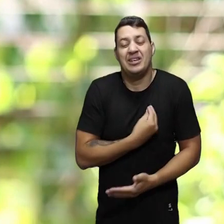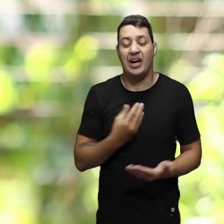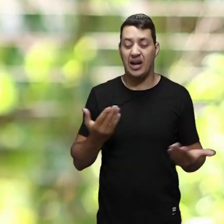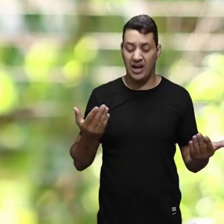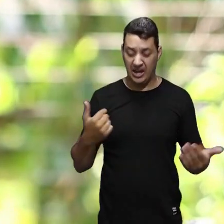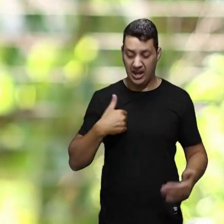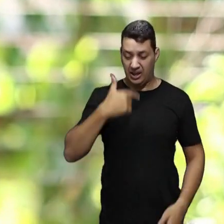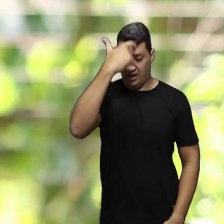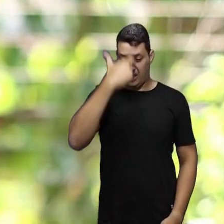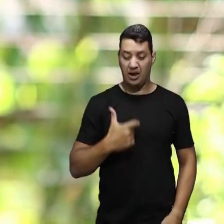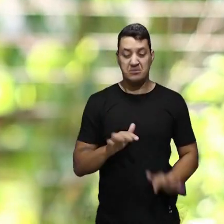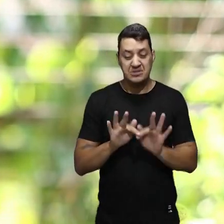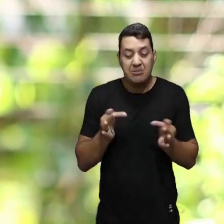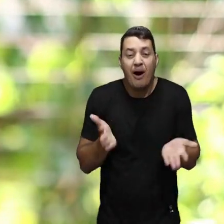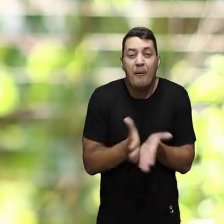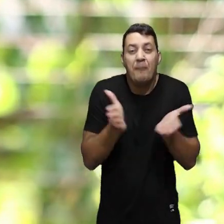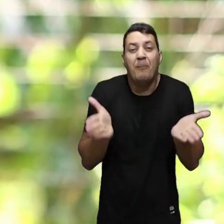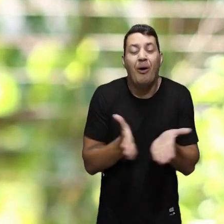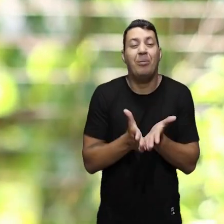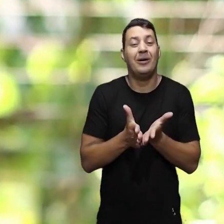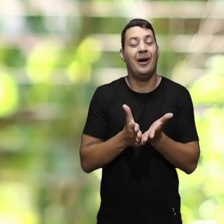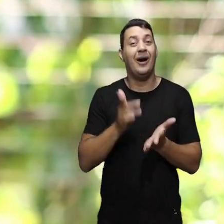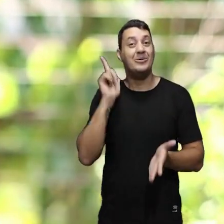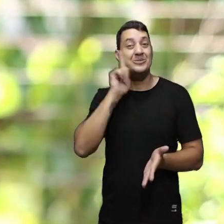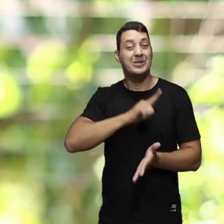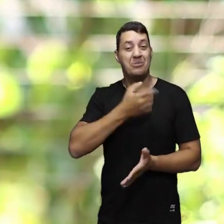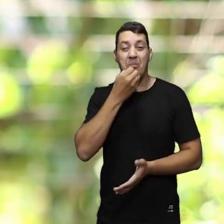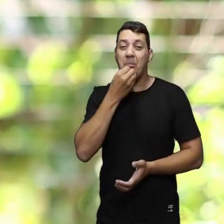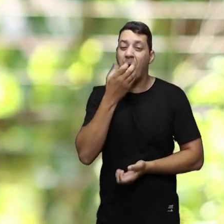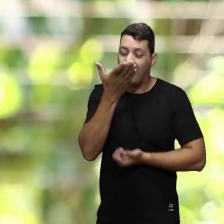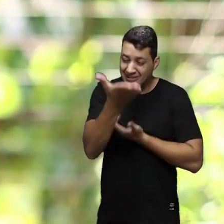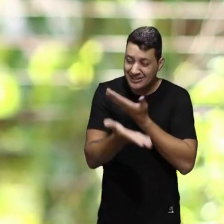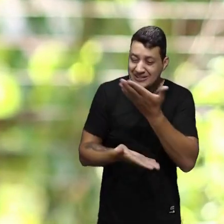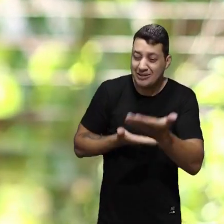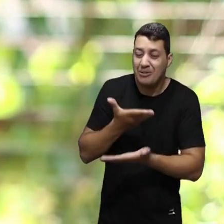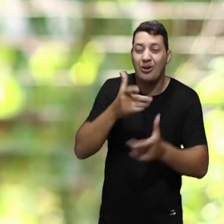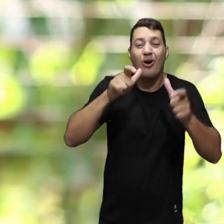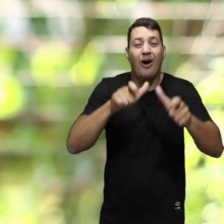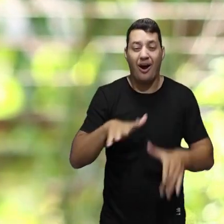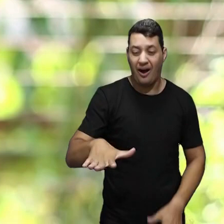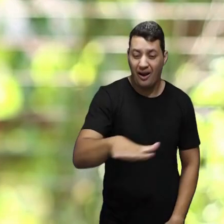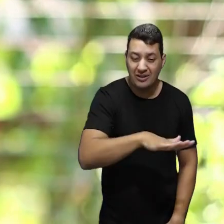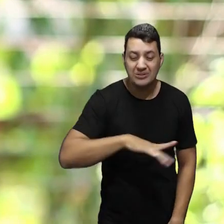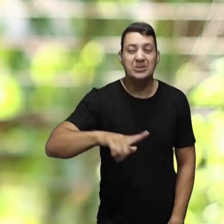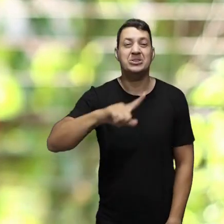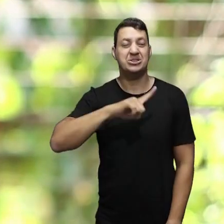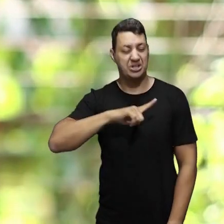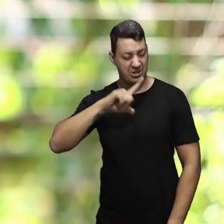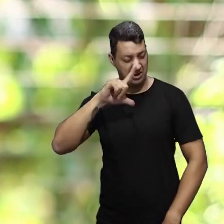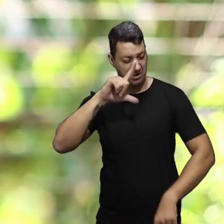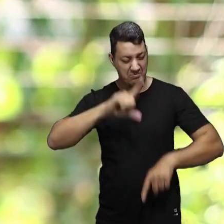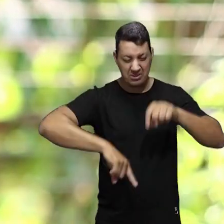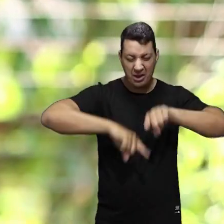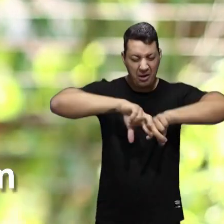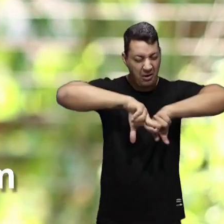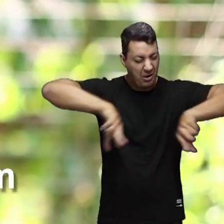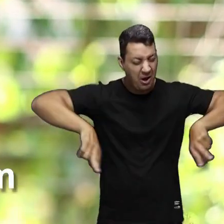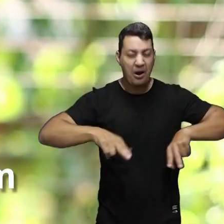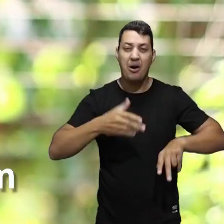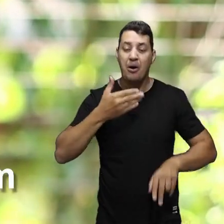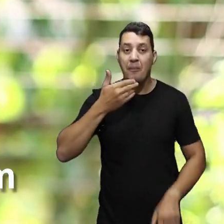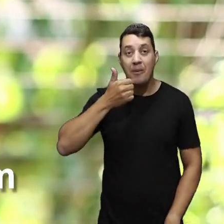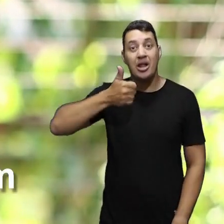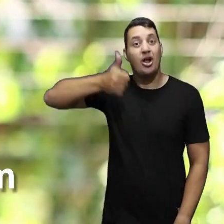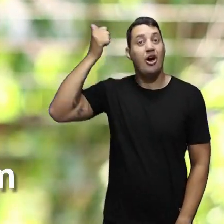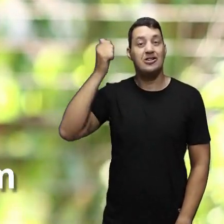E no entanto, eu, uma pessoa humilde, pobre, eu fui atendido num lugar onde tinha todos os recursos que os